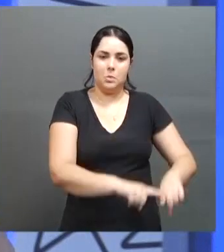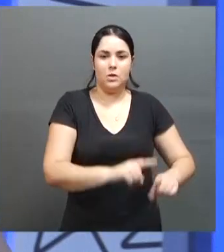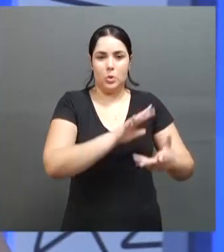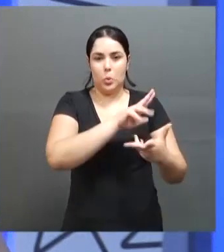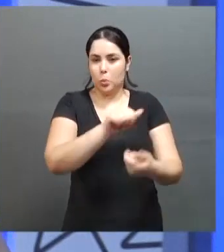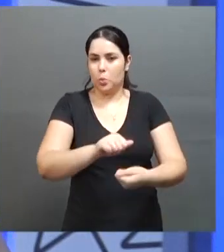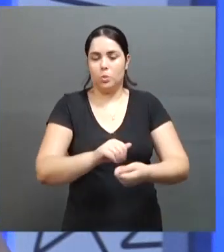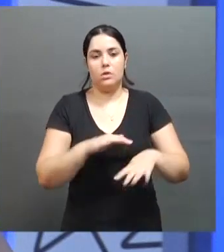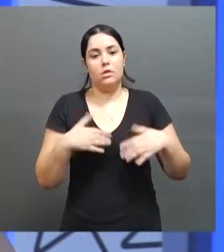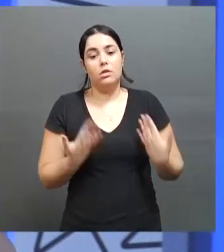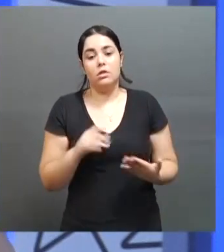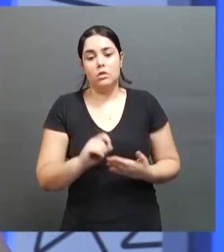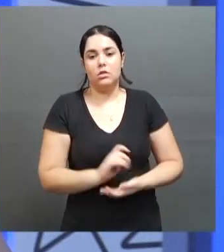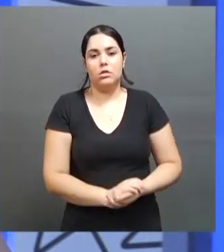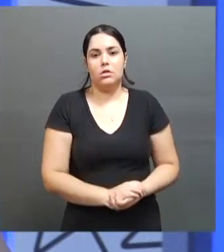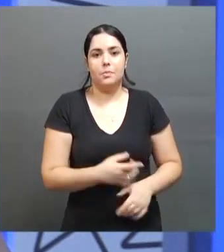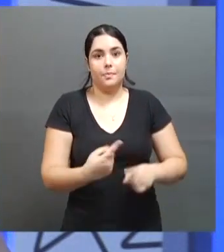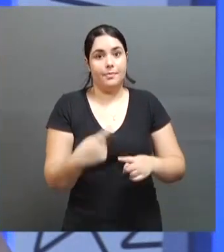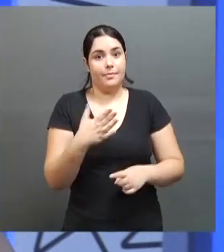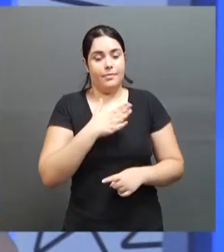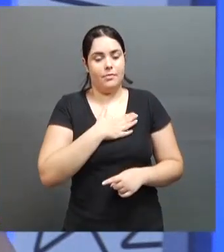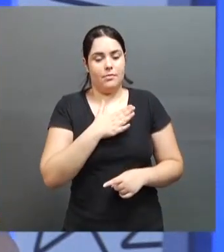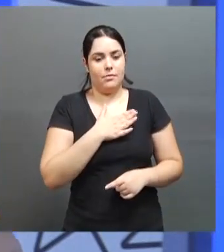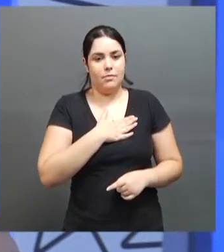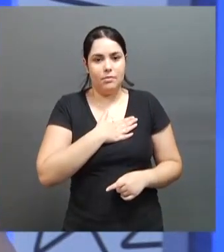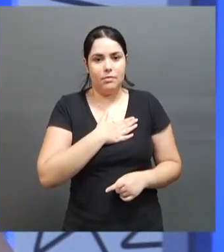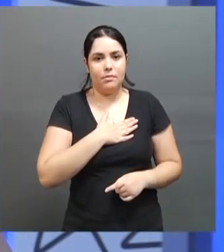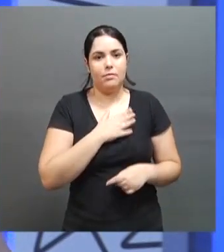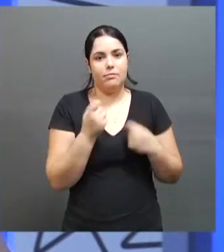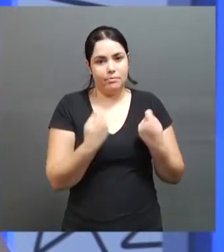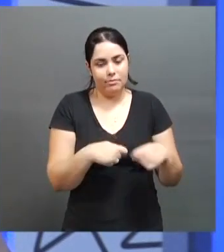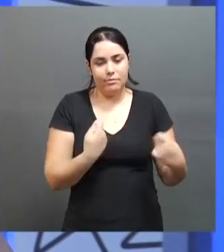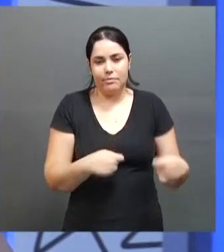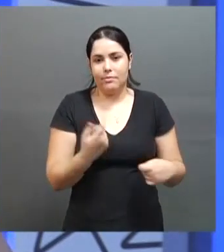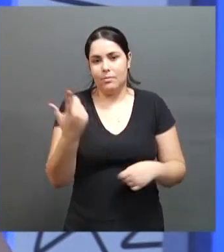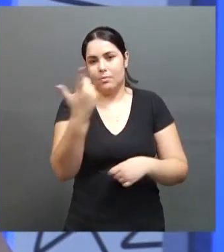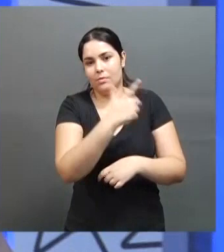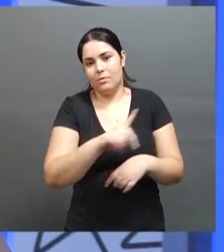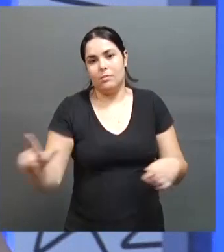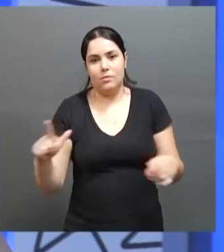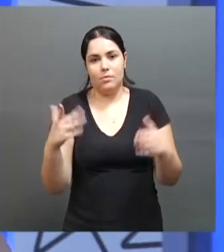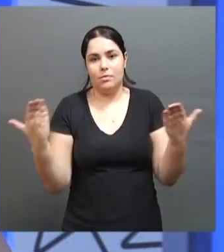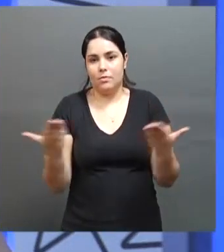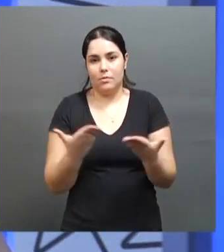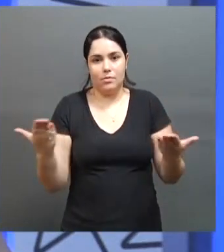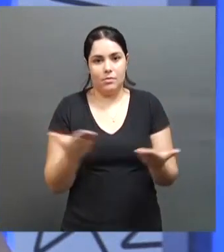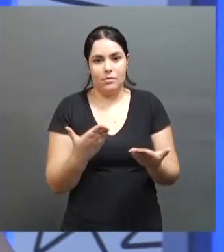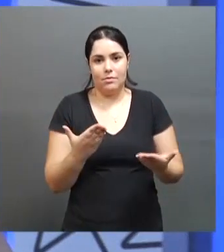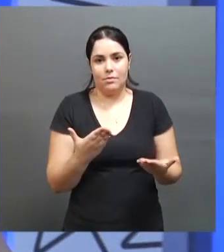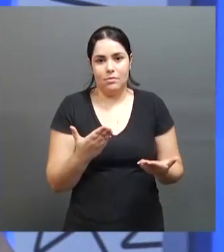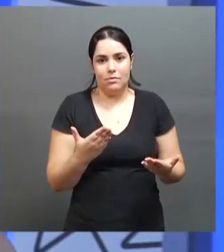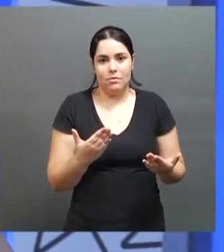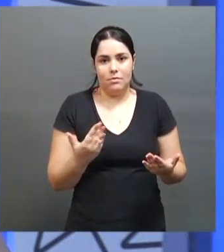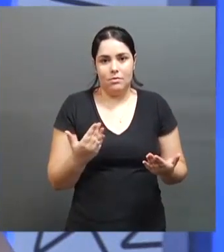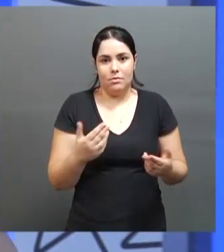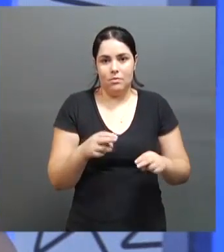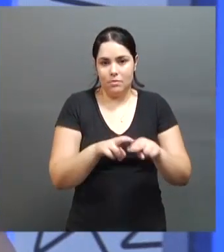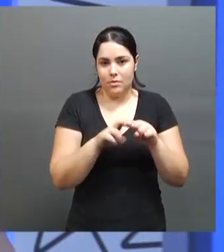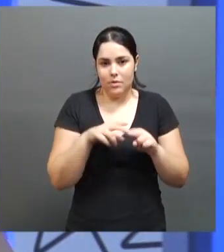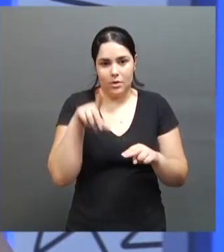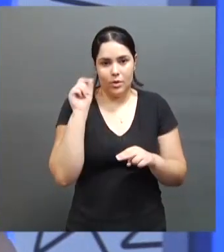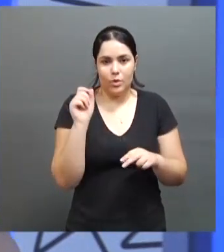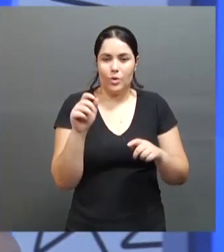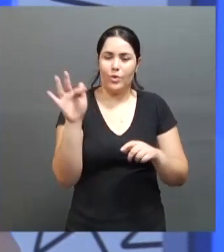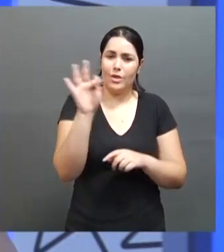porque eu sei que para isso a minha carga de treinamento teria que ser outra que hoje, por causa da minha escolha de